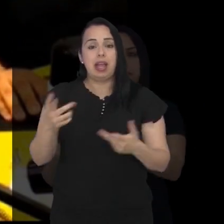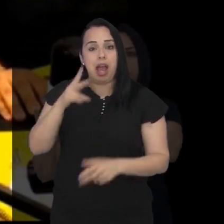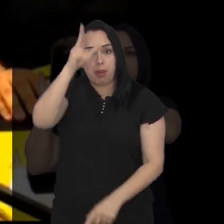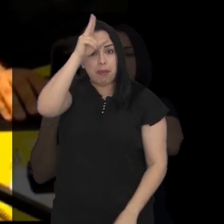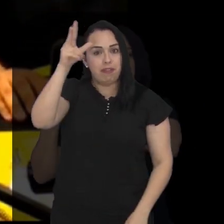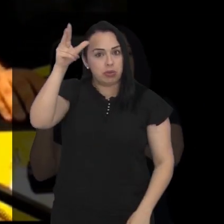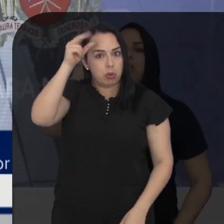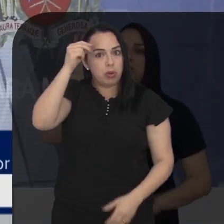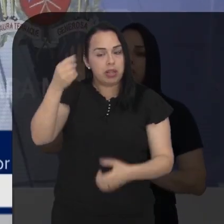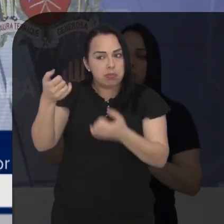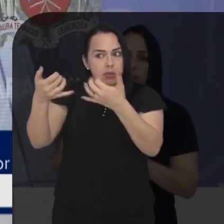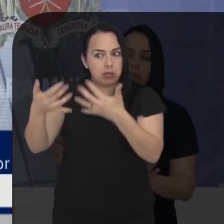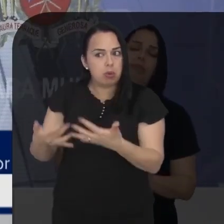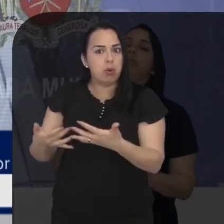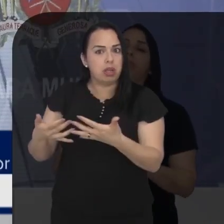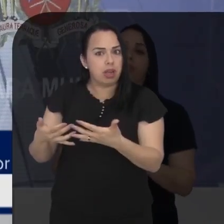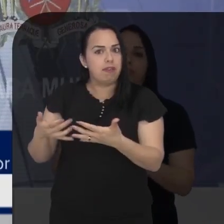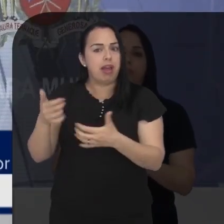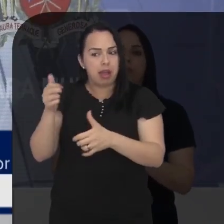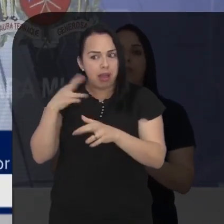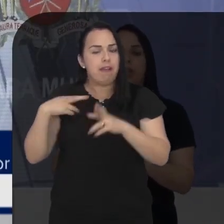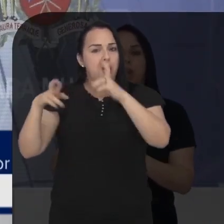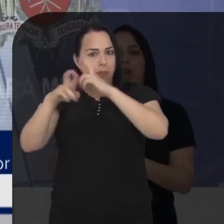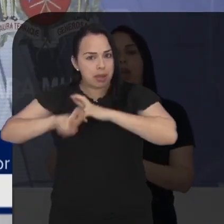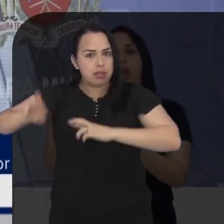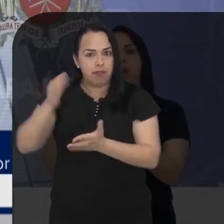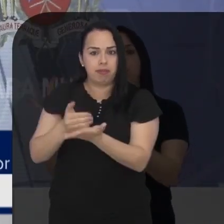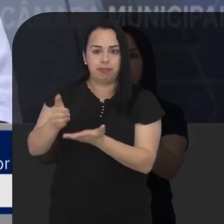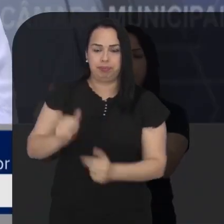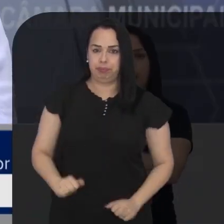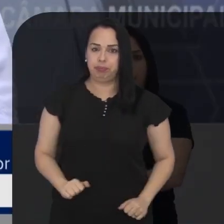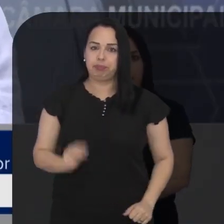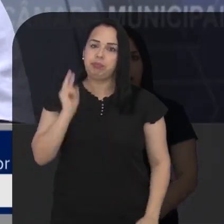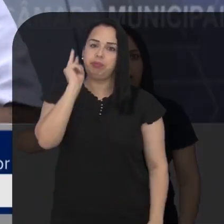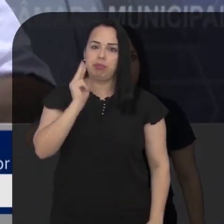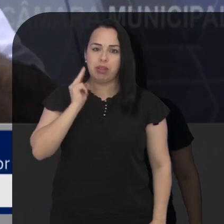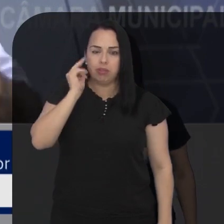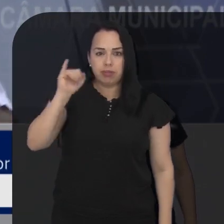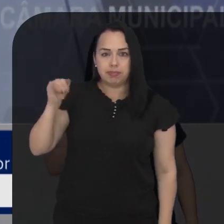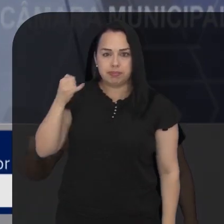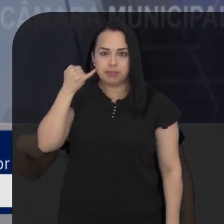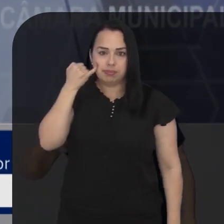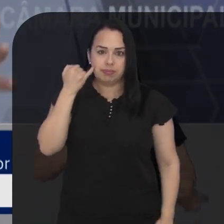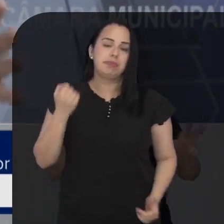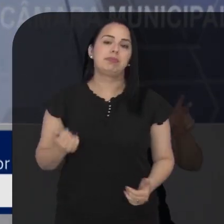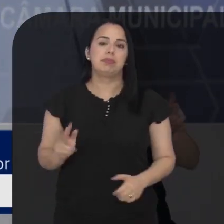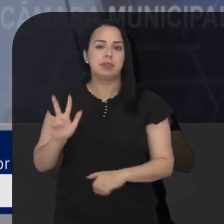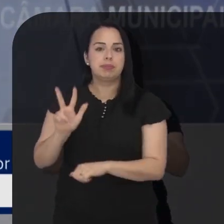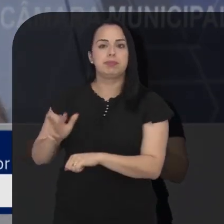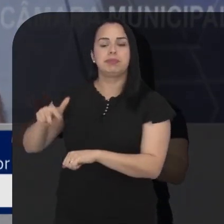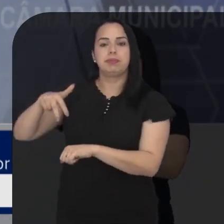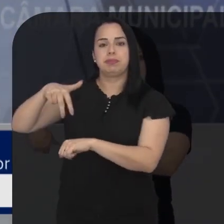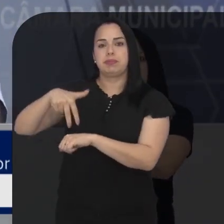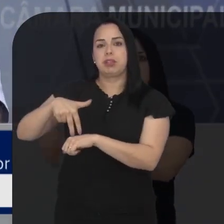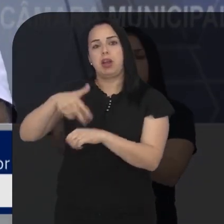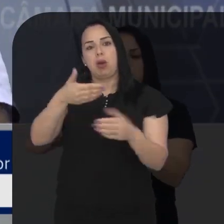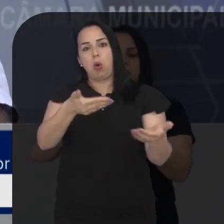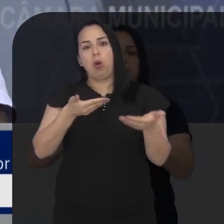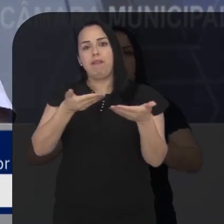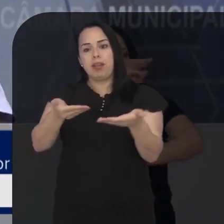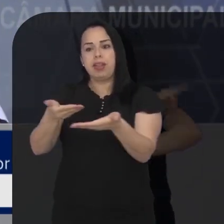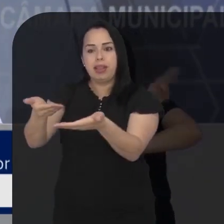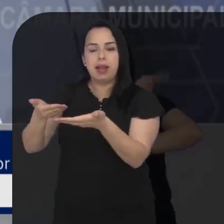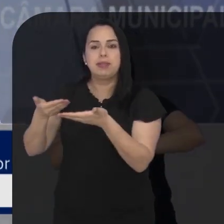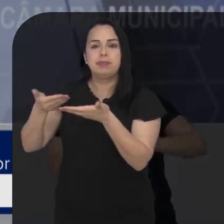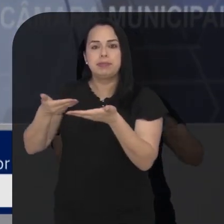sobre o acontecimento, que alegou que irá ampliar a fiscalização. Já o vereador Juvenil Silvério foi à tribuna para convidar